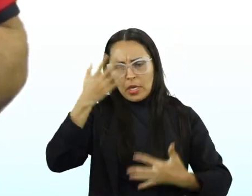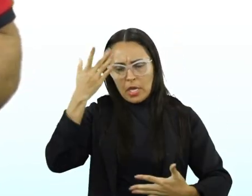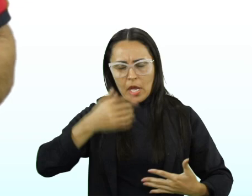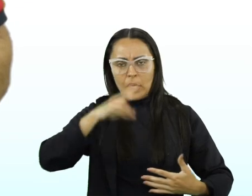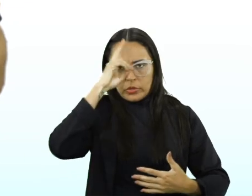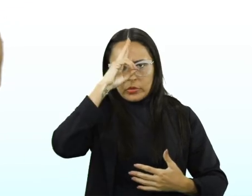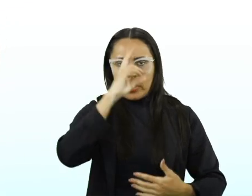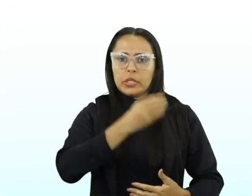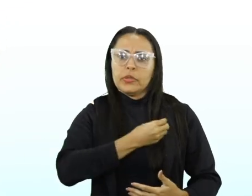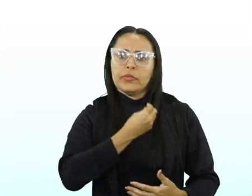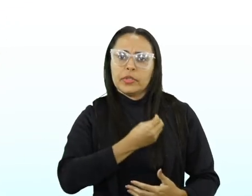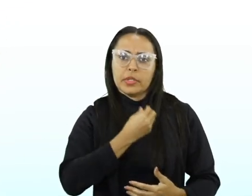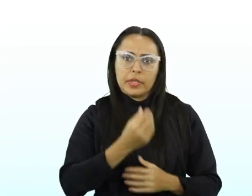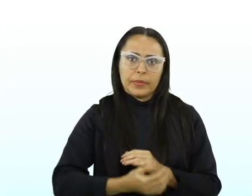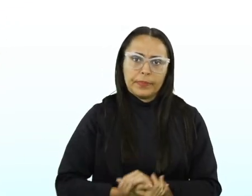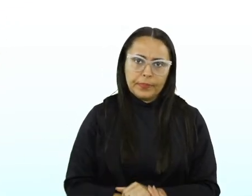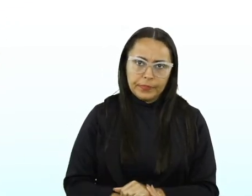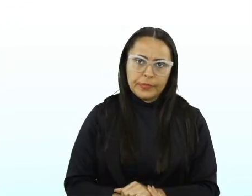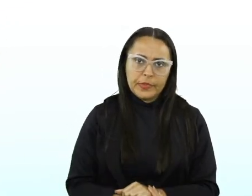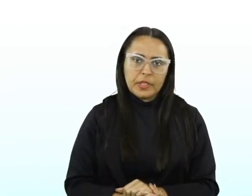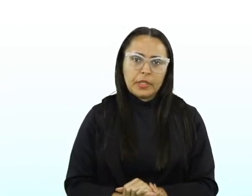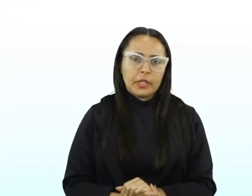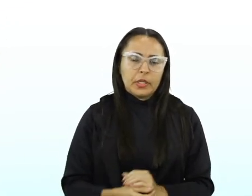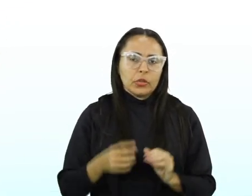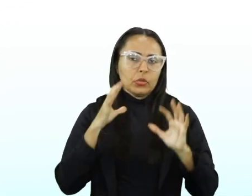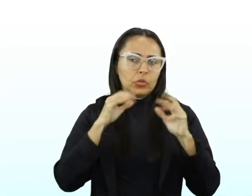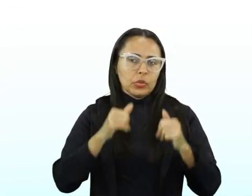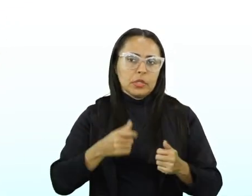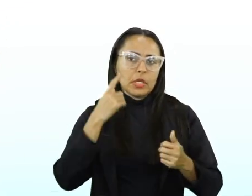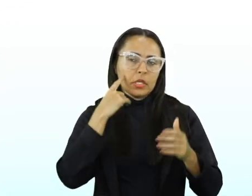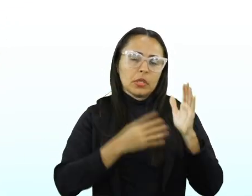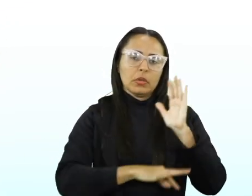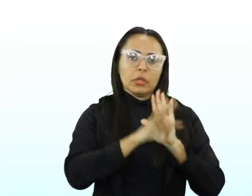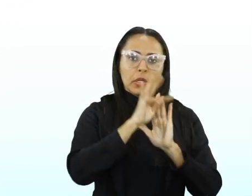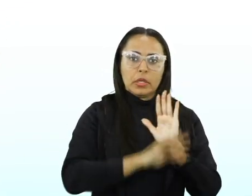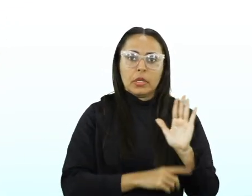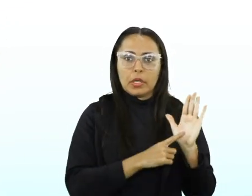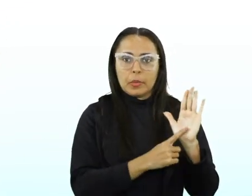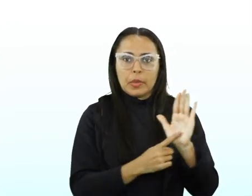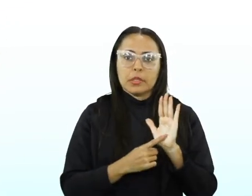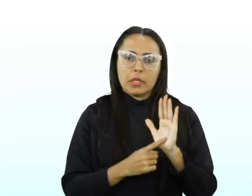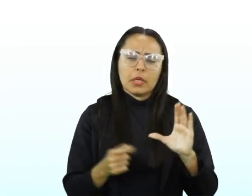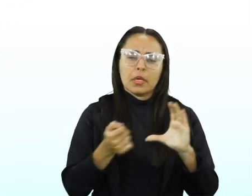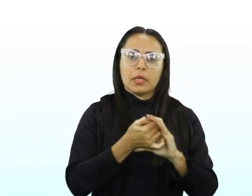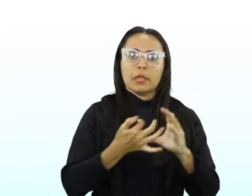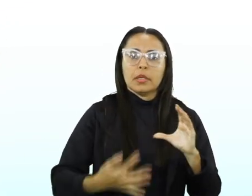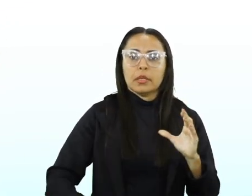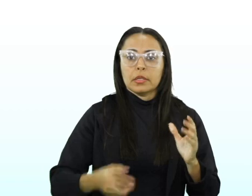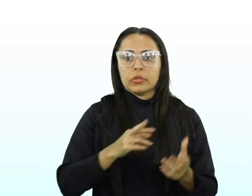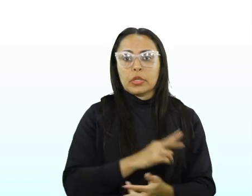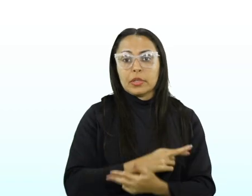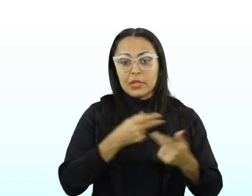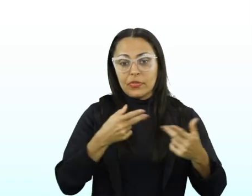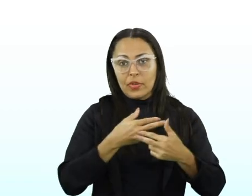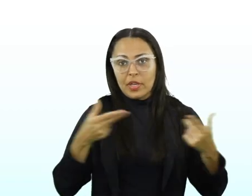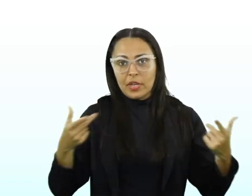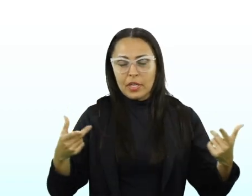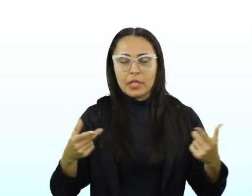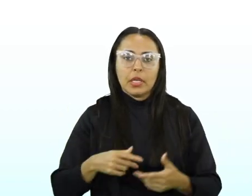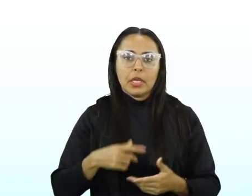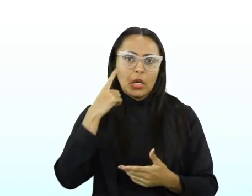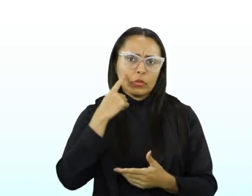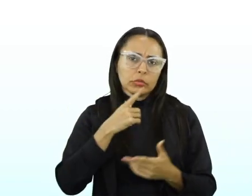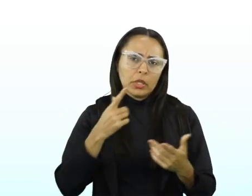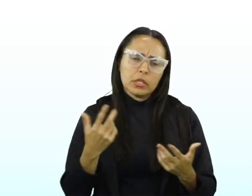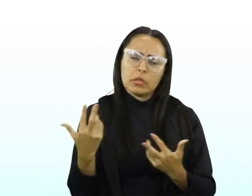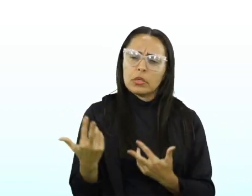de uma pessoa, certo? Então, tudo isso aí são textos que apresentam características diferentes, uma do outro, né? Agora, o que é que eles